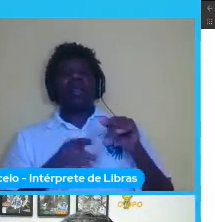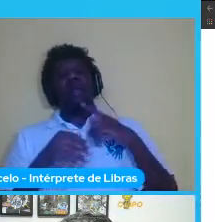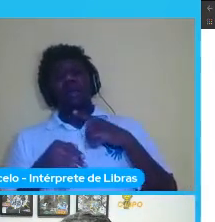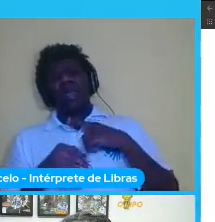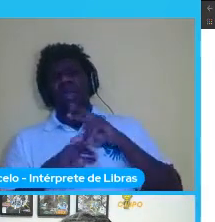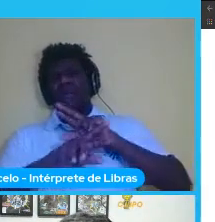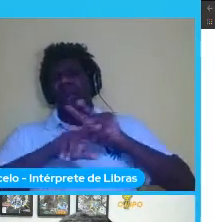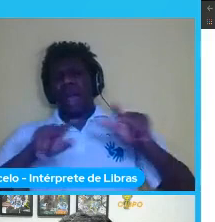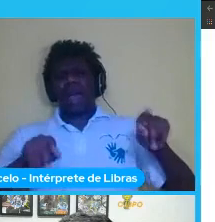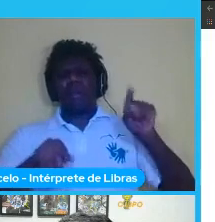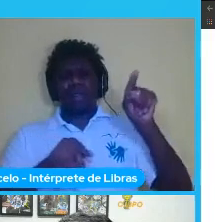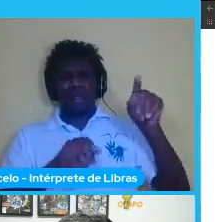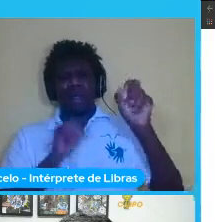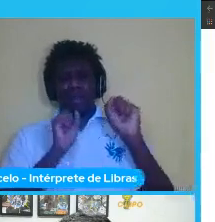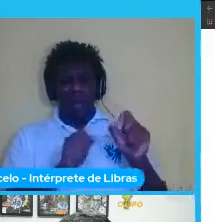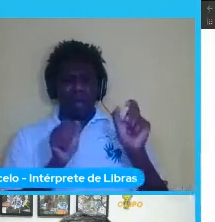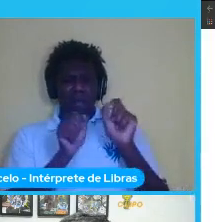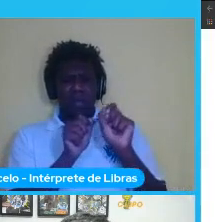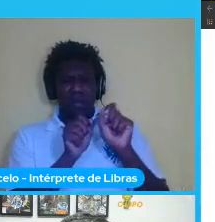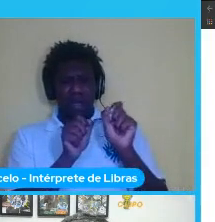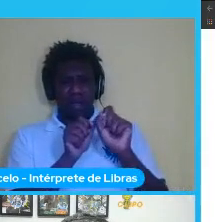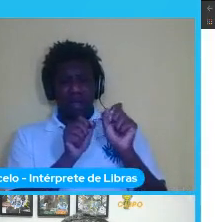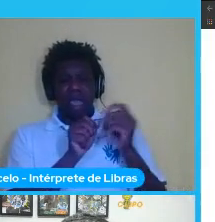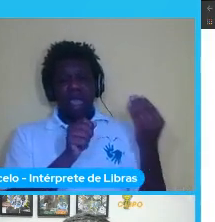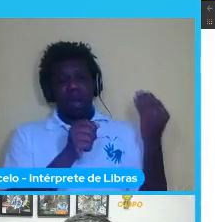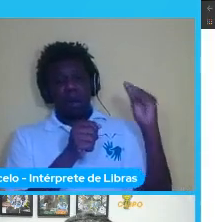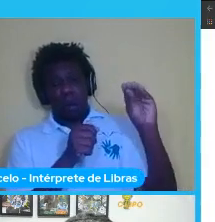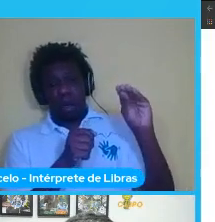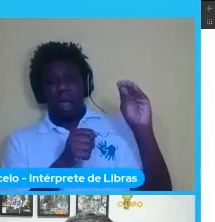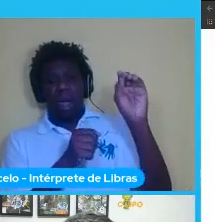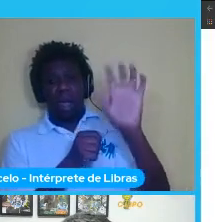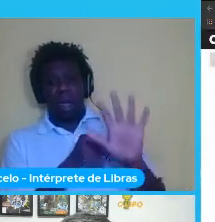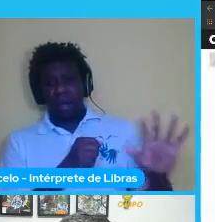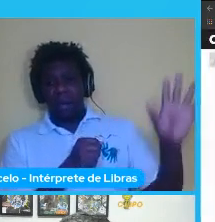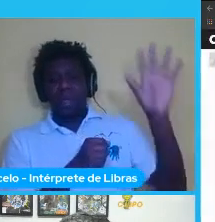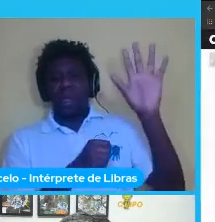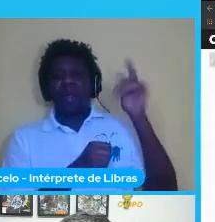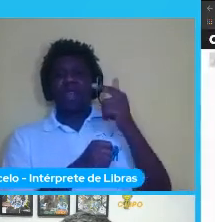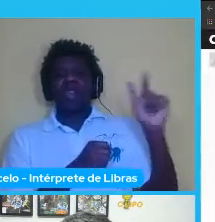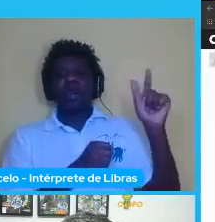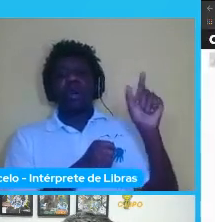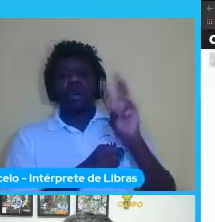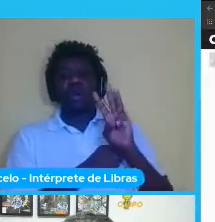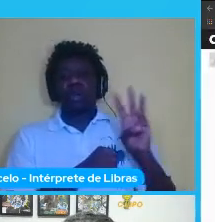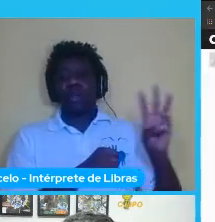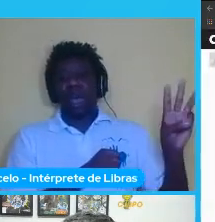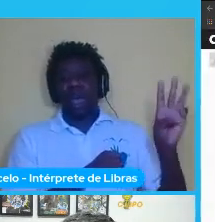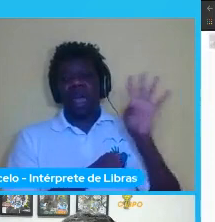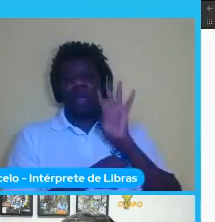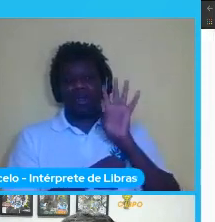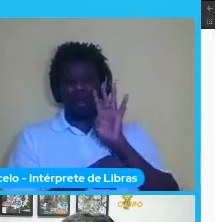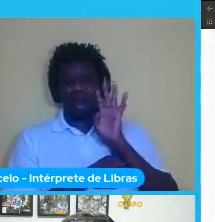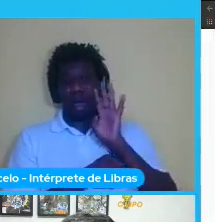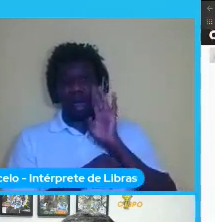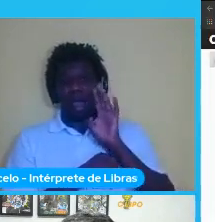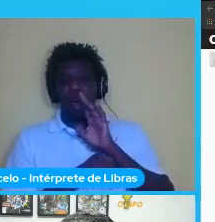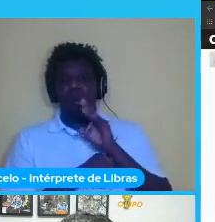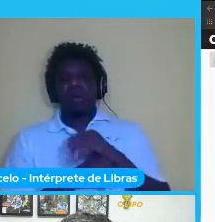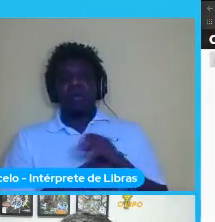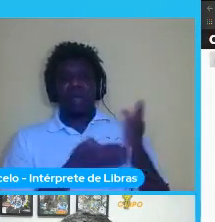vocês podem fazer por câmera podem colocar imagem e outro site bem legal é esse aqui